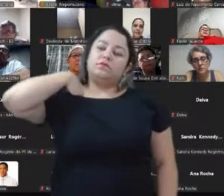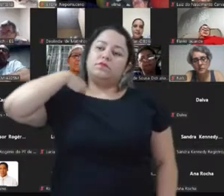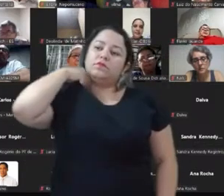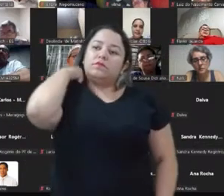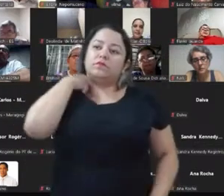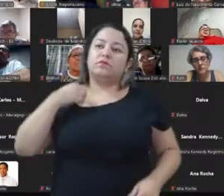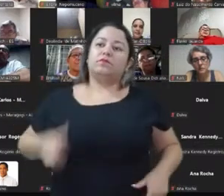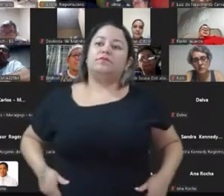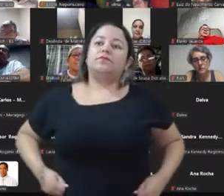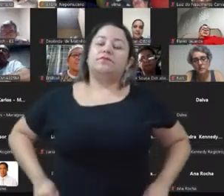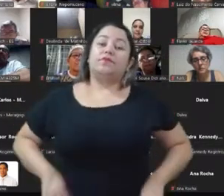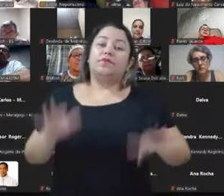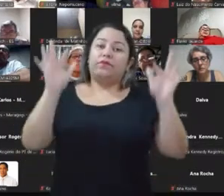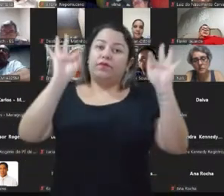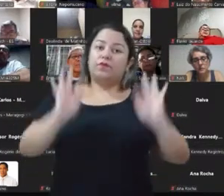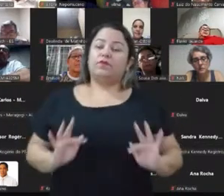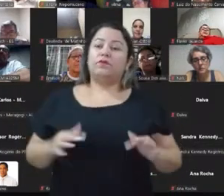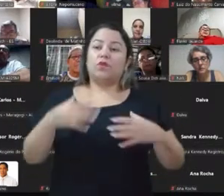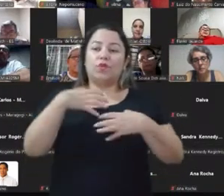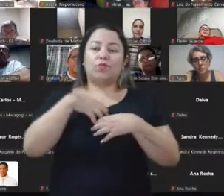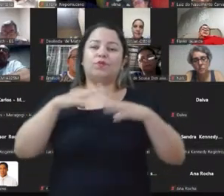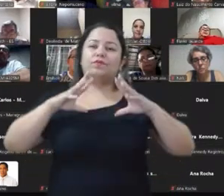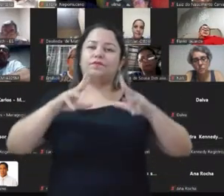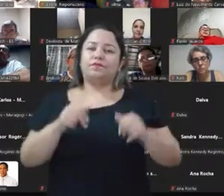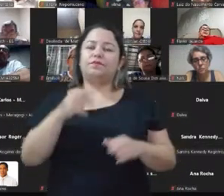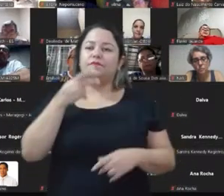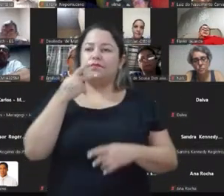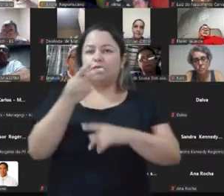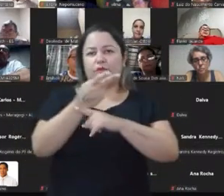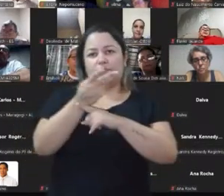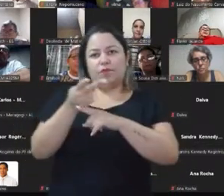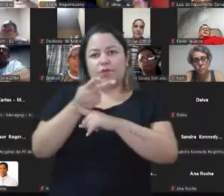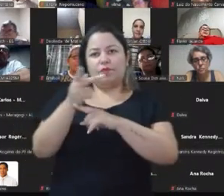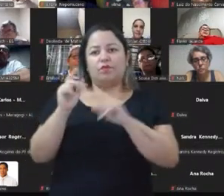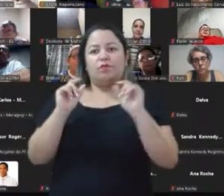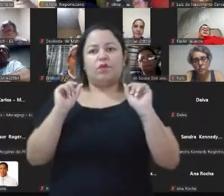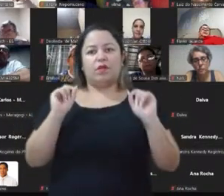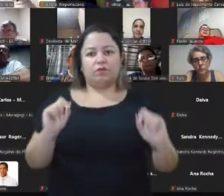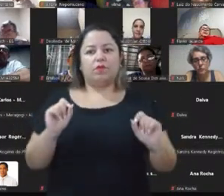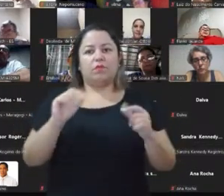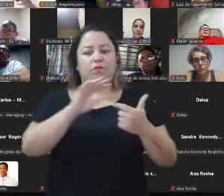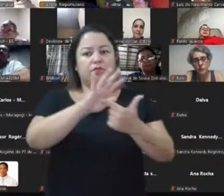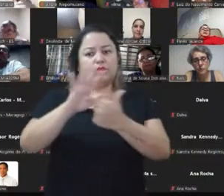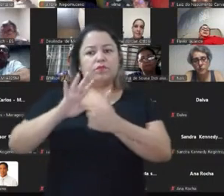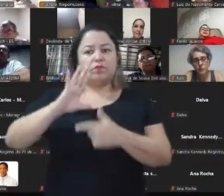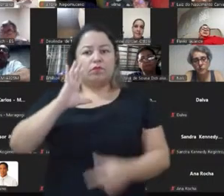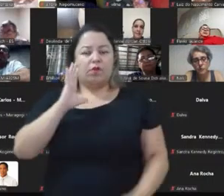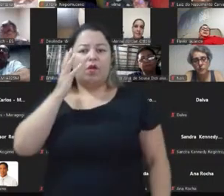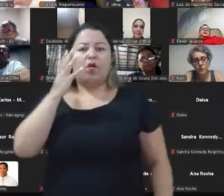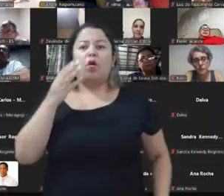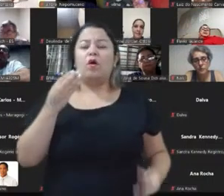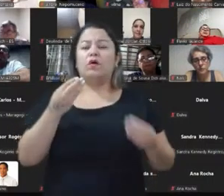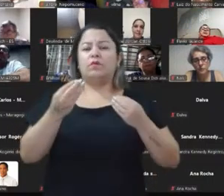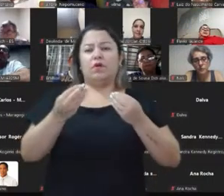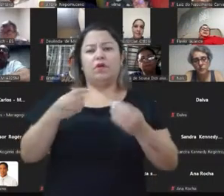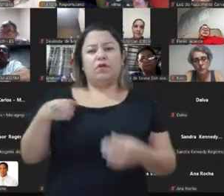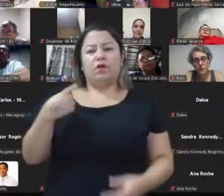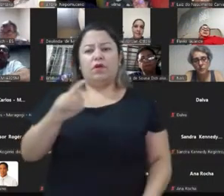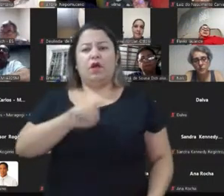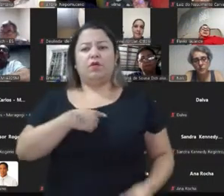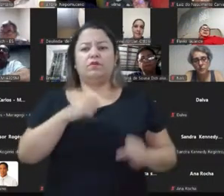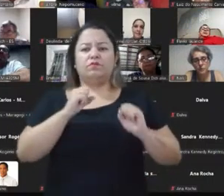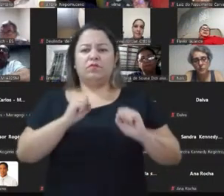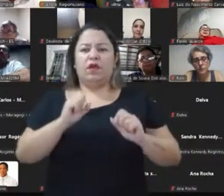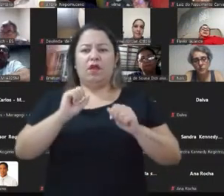Fiquei muito feliz que todas as falas têm buscado apontar soluções. O que a gente pode fazer? Porque